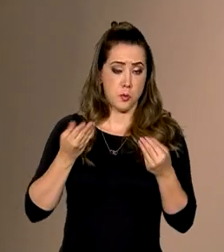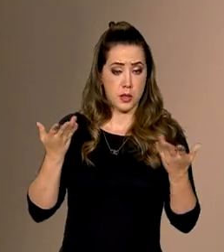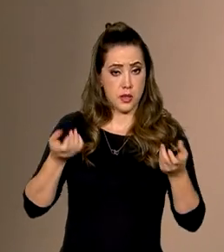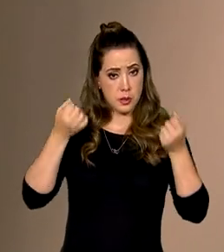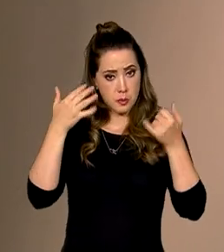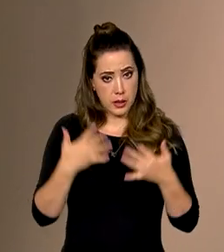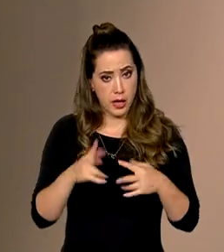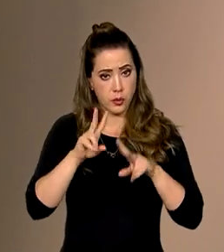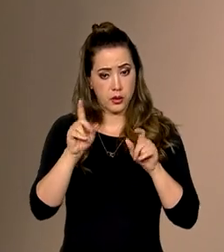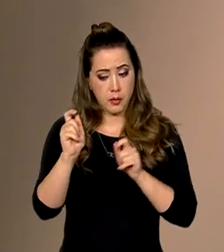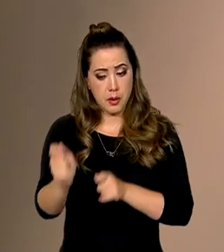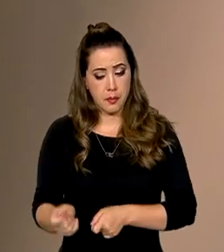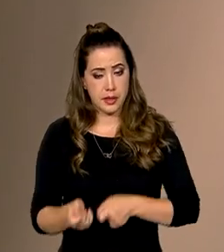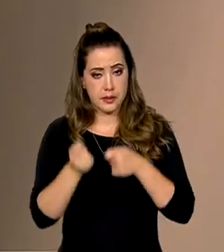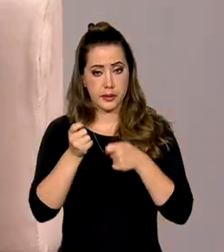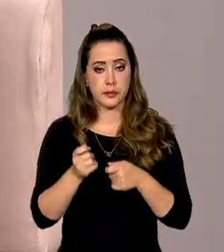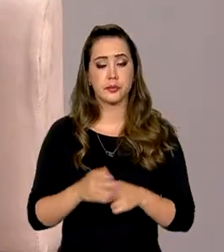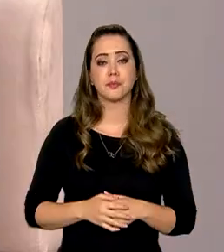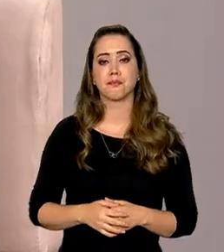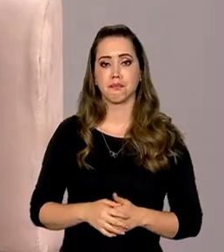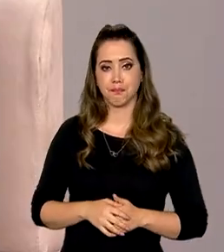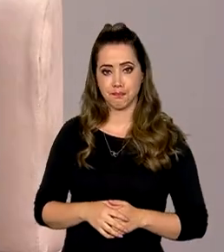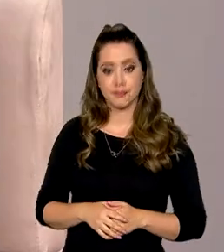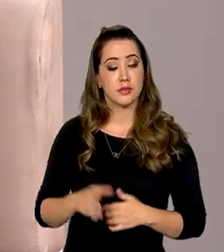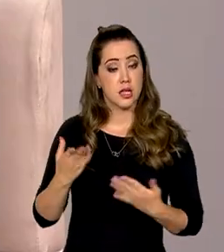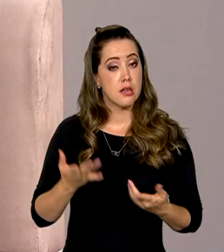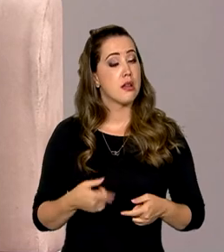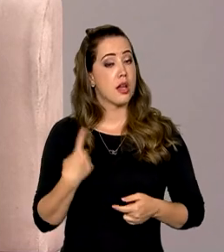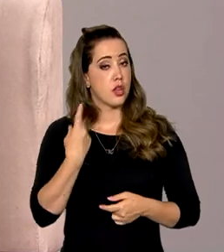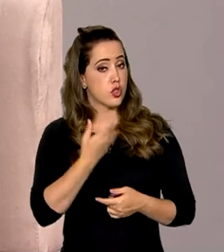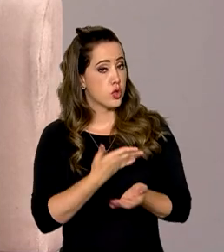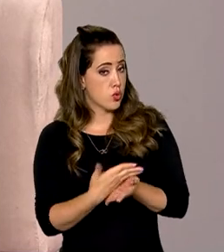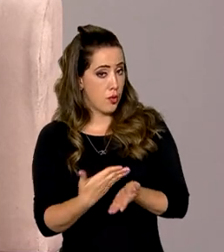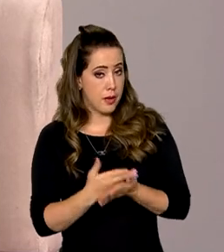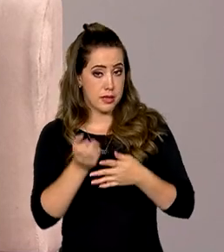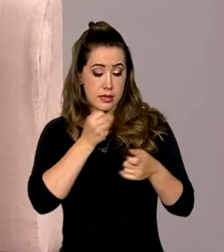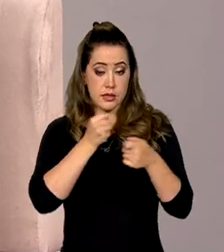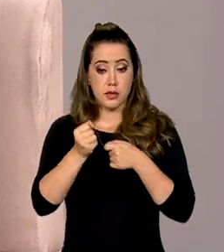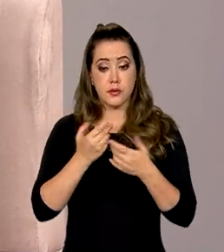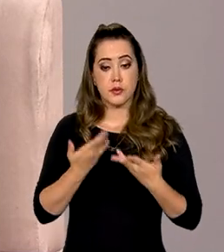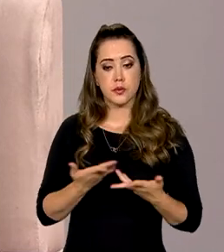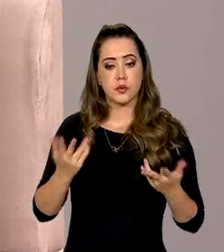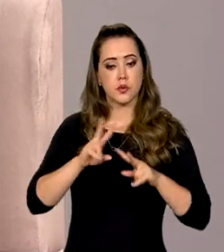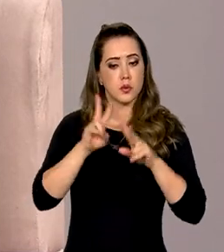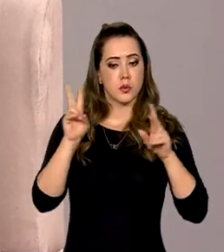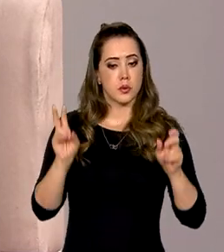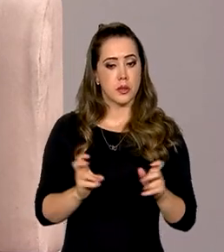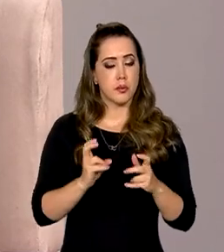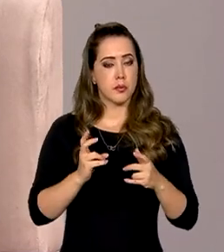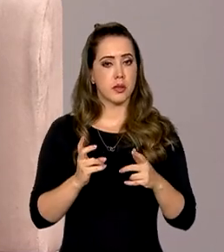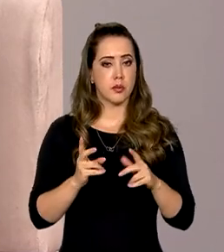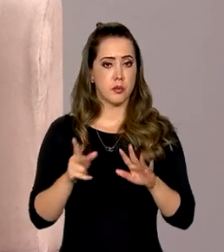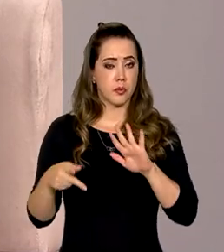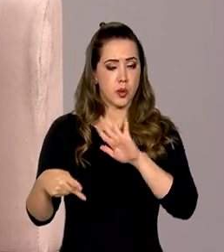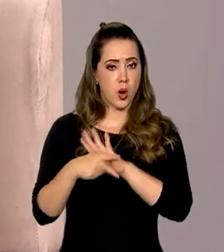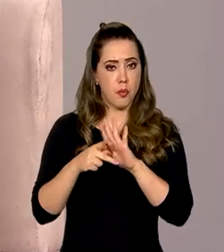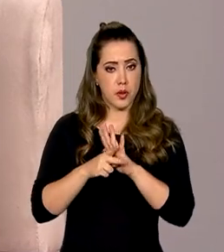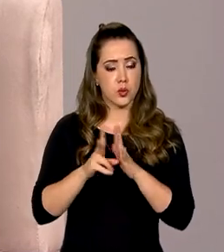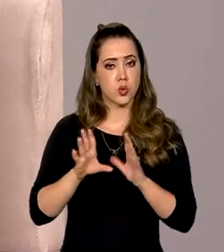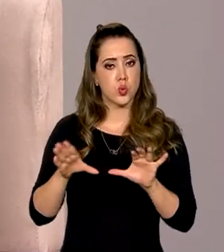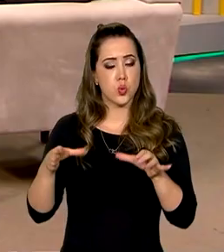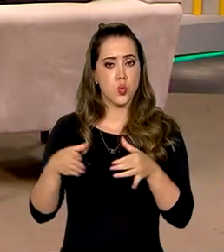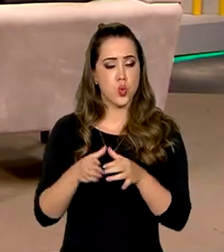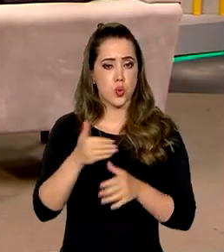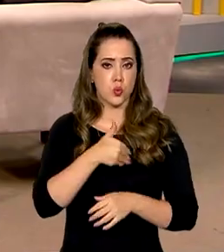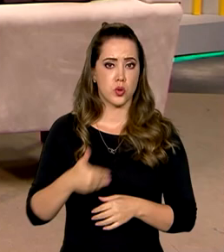falar sobre a pesca e aquicultura no Brasil. Ótimo. E justamente nós vamos começar essa conversa tratando dessa força-tarefa